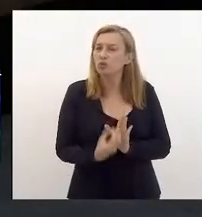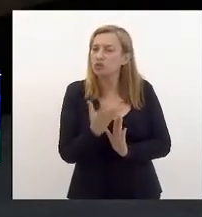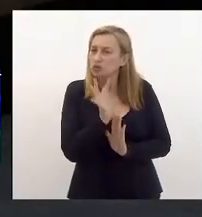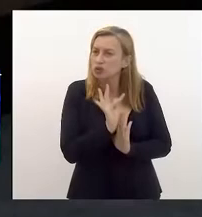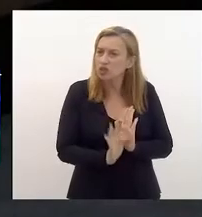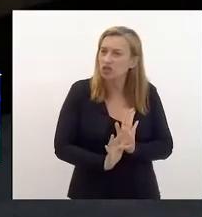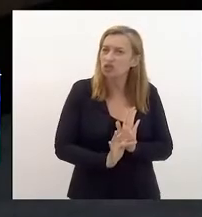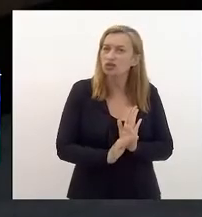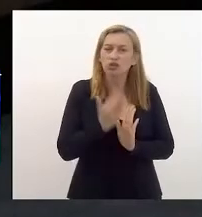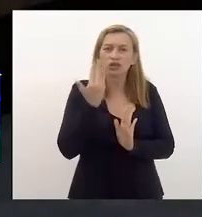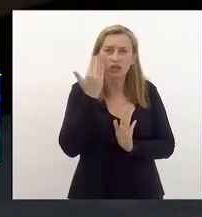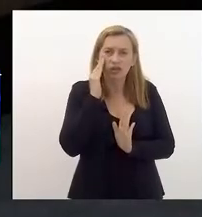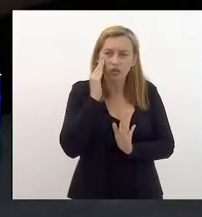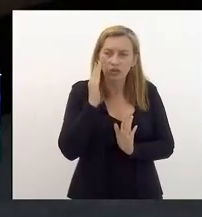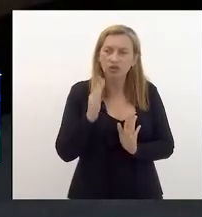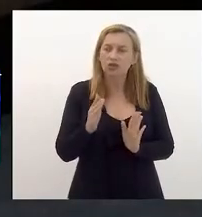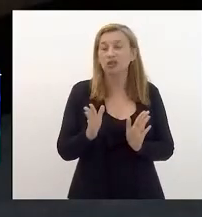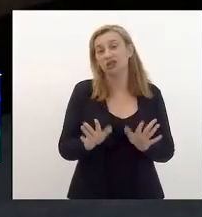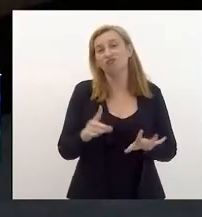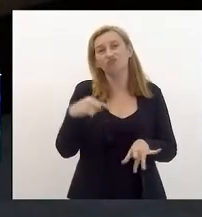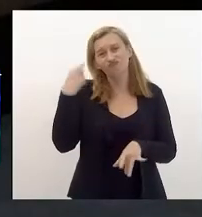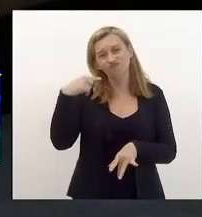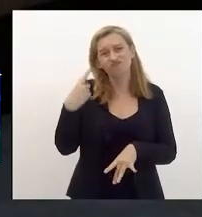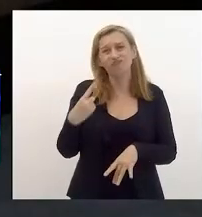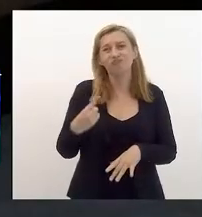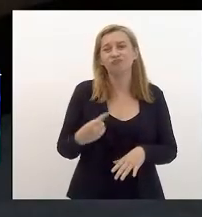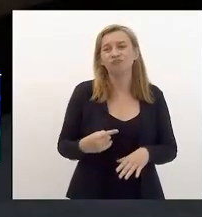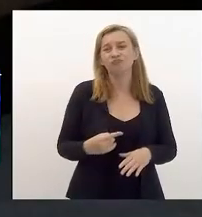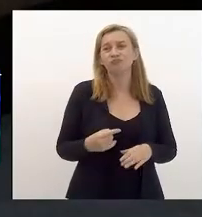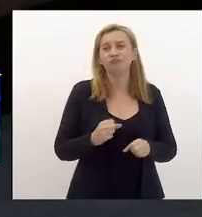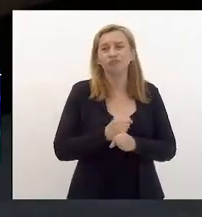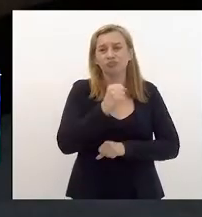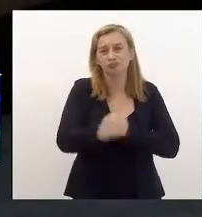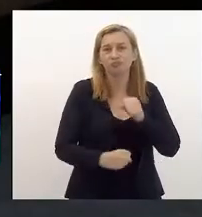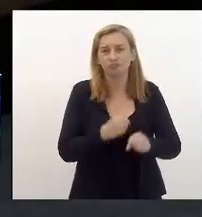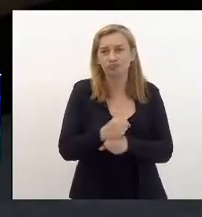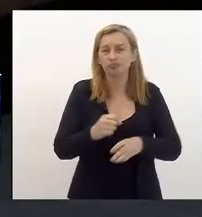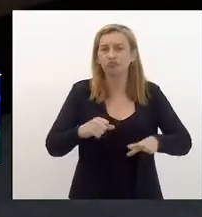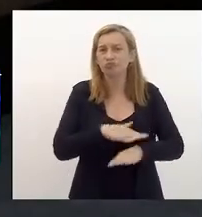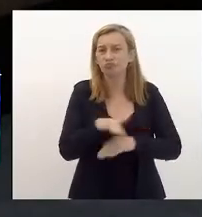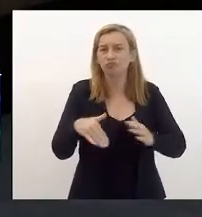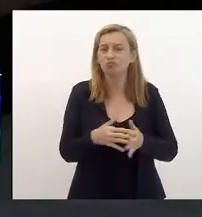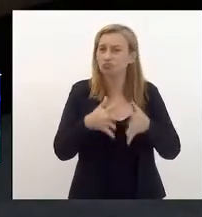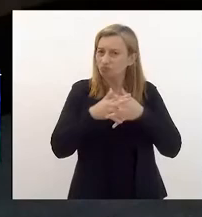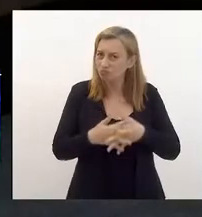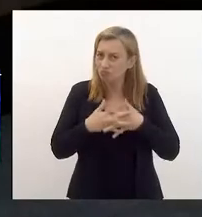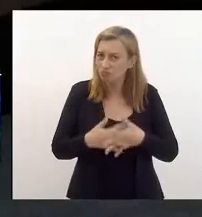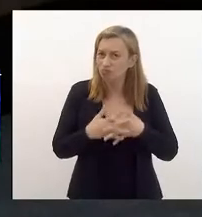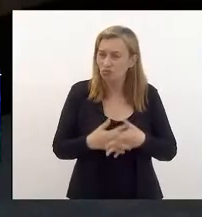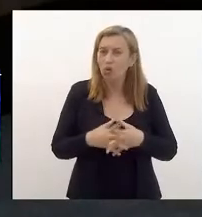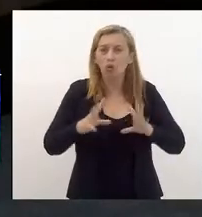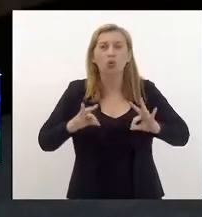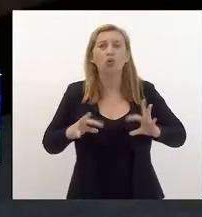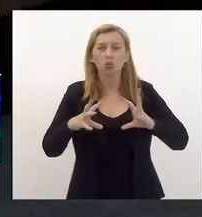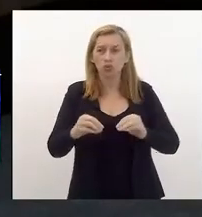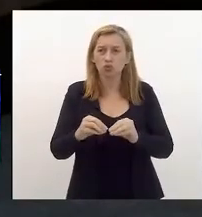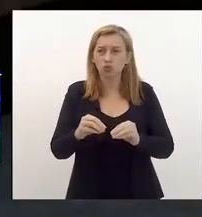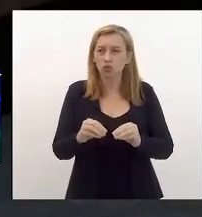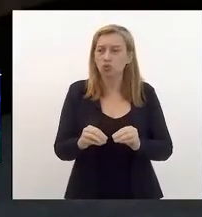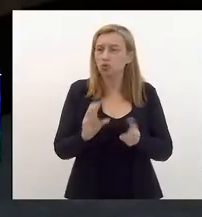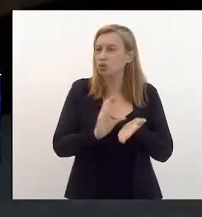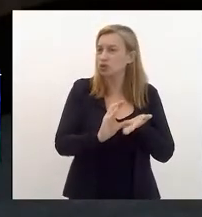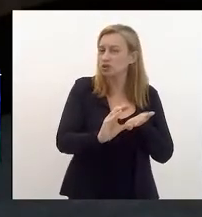consensual que vai ser uma loucura essa rede estadual, no ano que vem, com toda essa confusão e com todos os déficits do ano letivo de